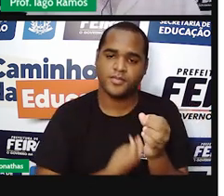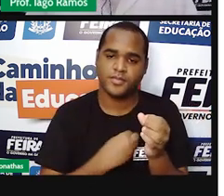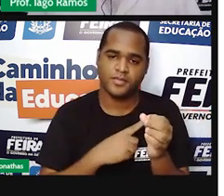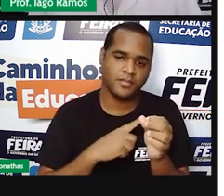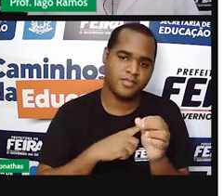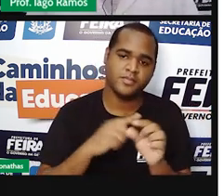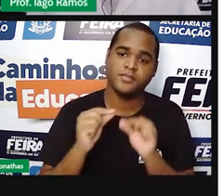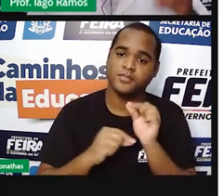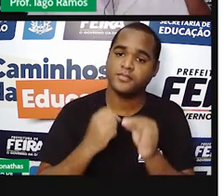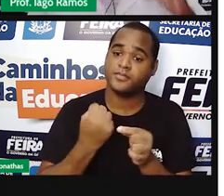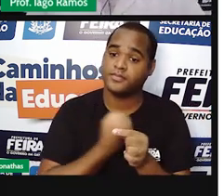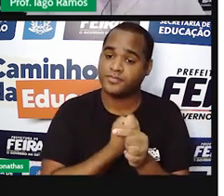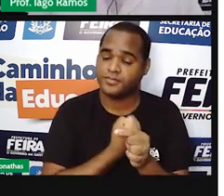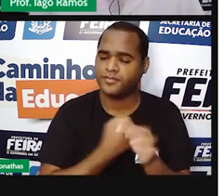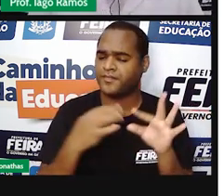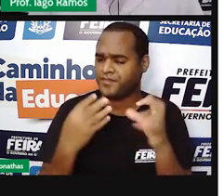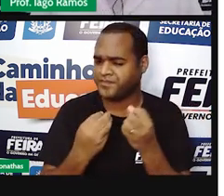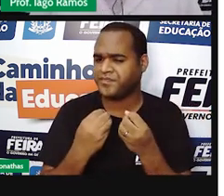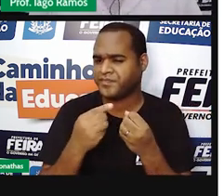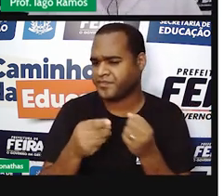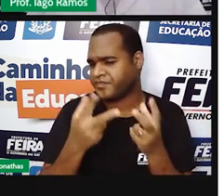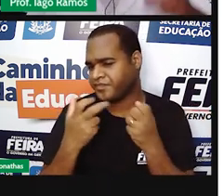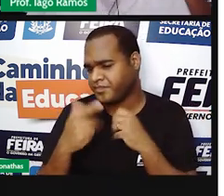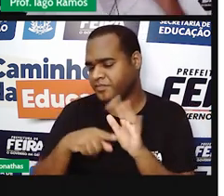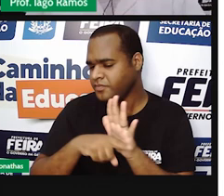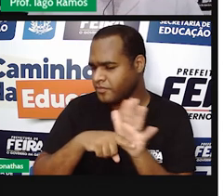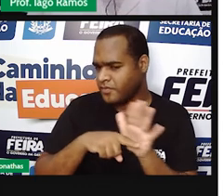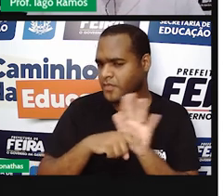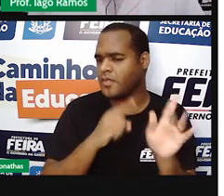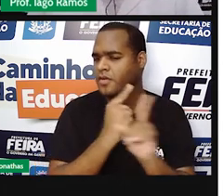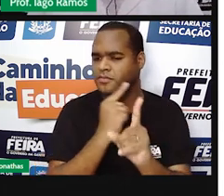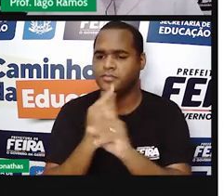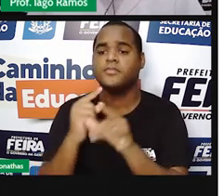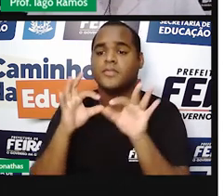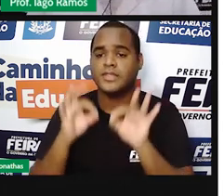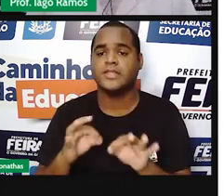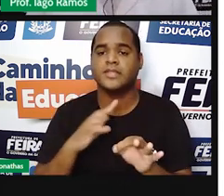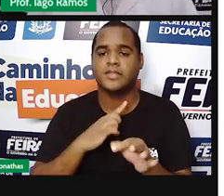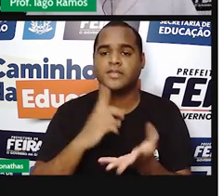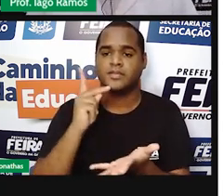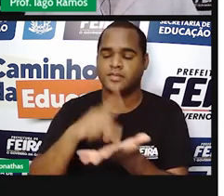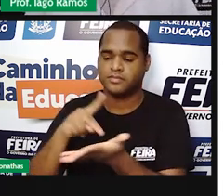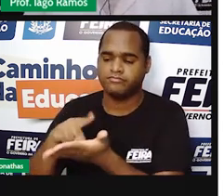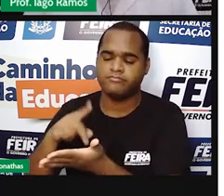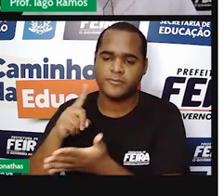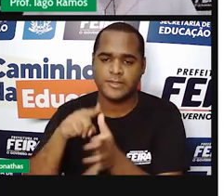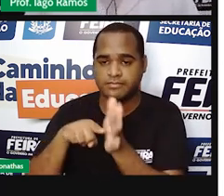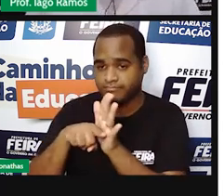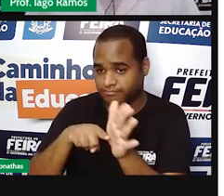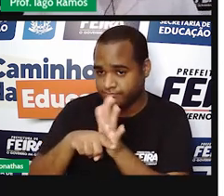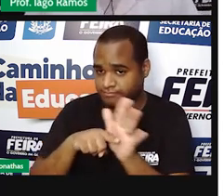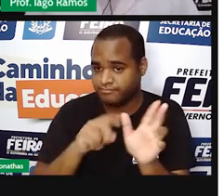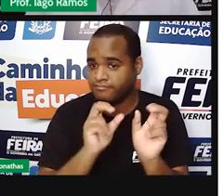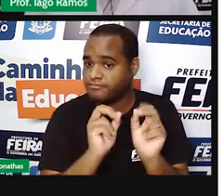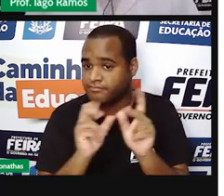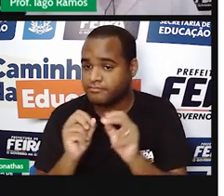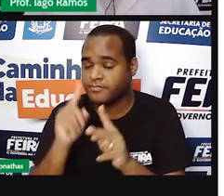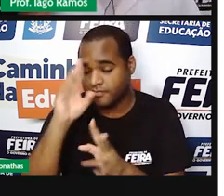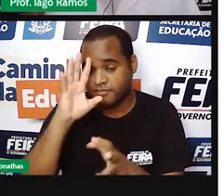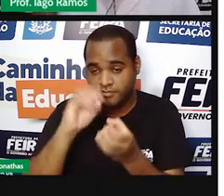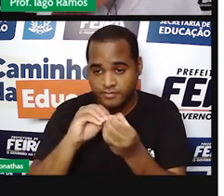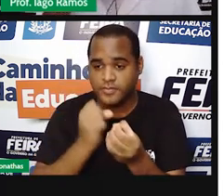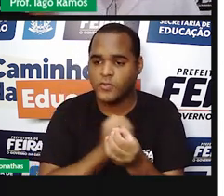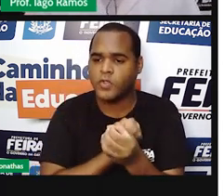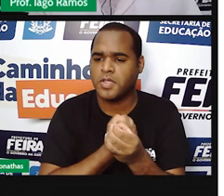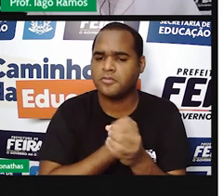Se são números inteiros, aquela situação que você pesquisou tem número real. Então, faz essa pesquisa, tenta identificar qual é tipo de número.